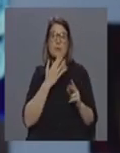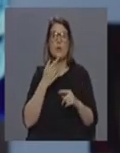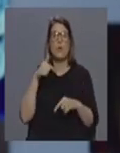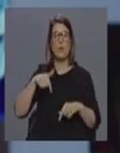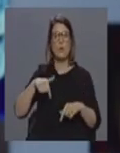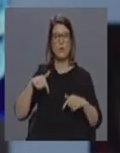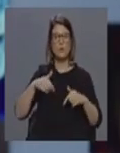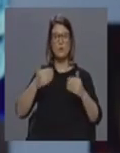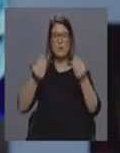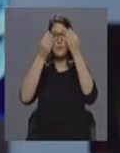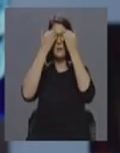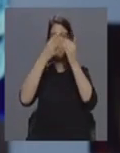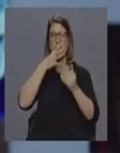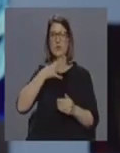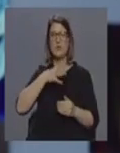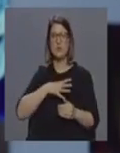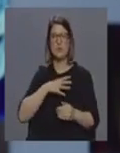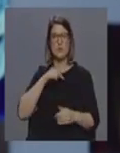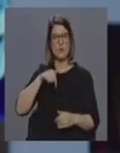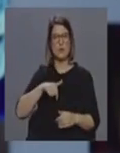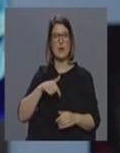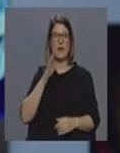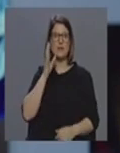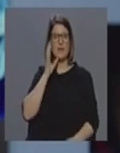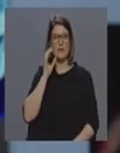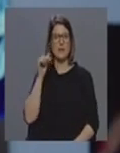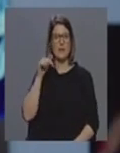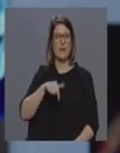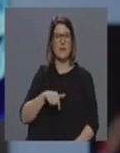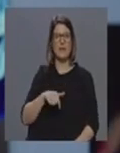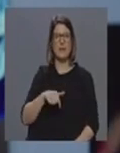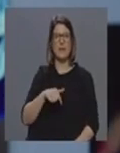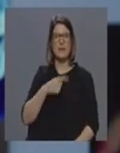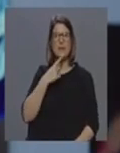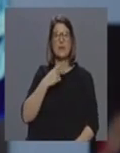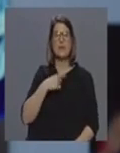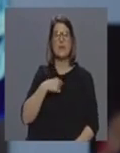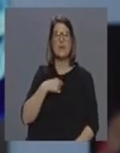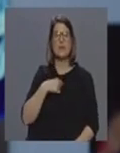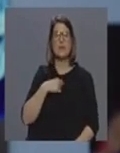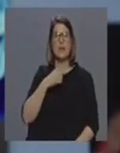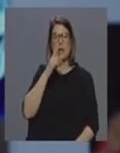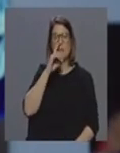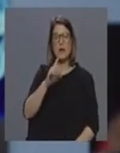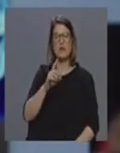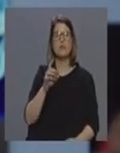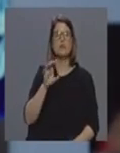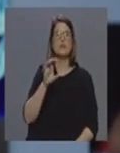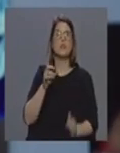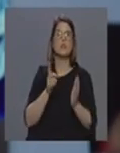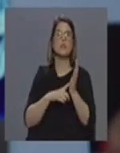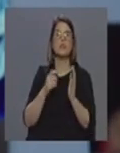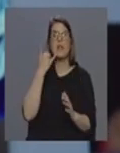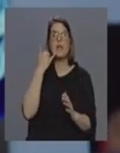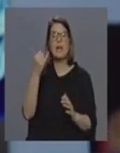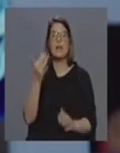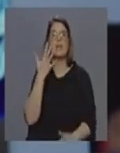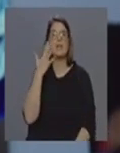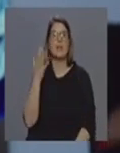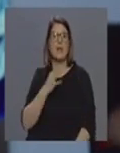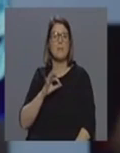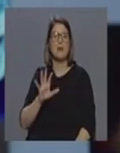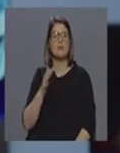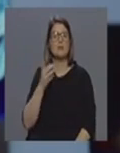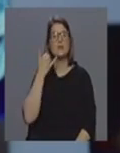essa informação até quando estive aqui na parte da tarde de que teriam tentado contactar da Alemanha e dos Estados Unidos e que entanto a linha de saúde do Açores estava